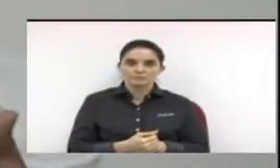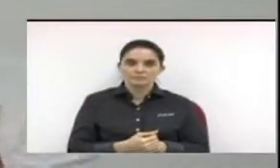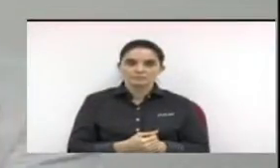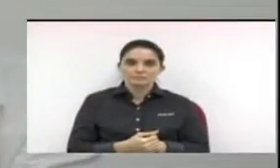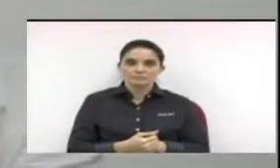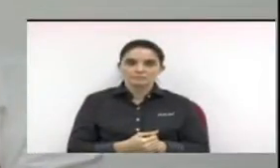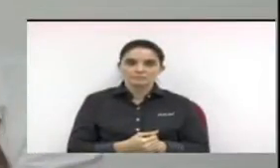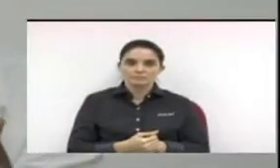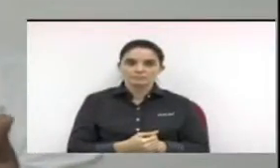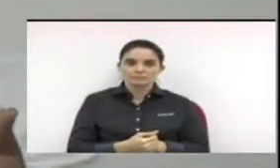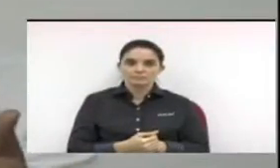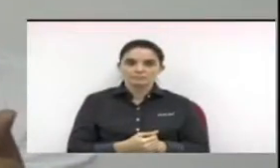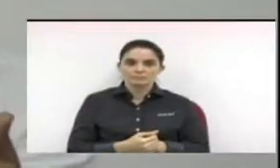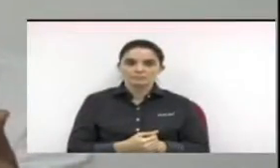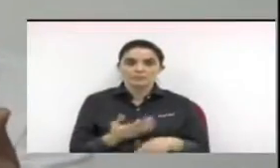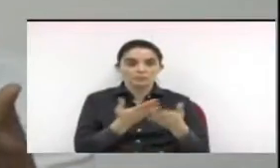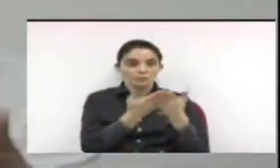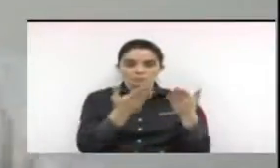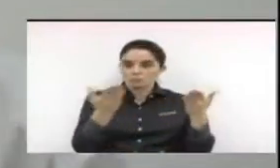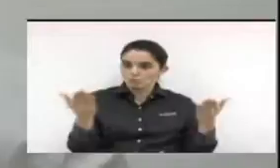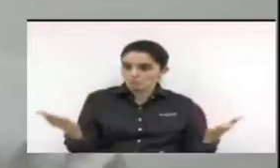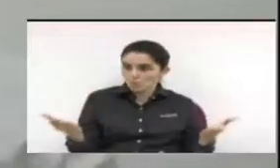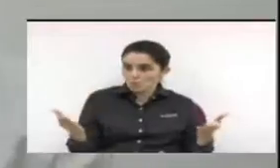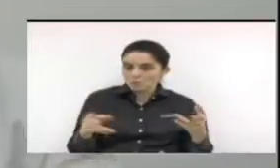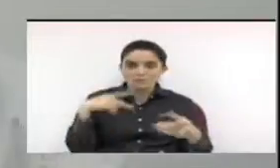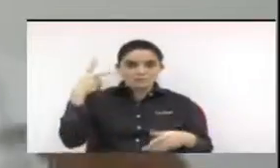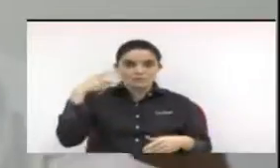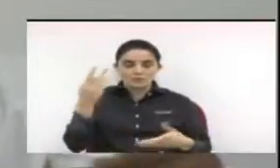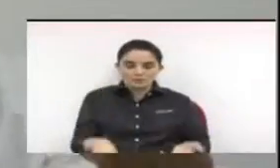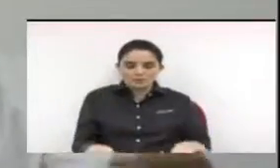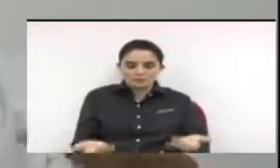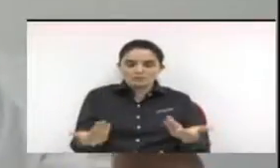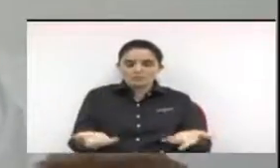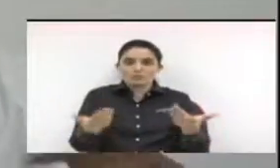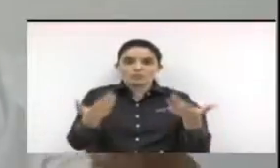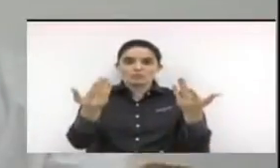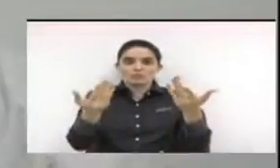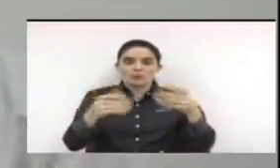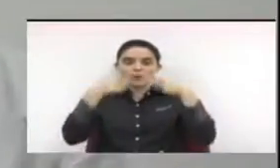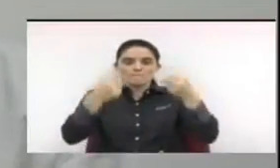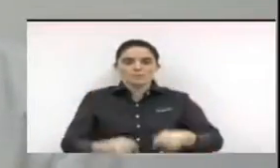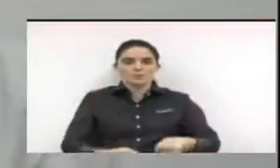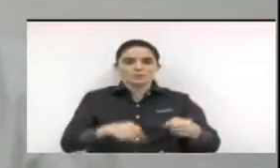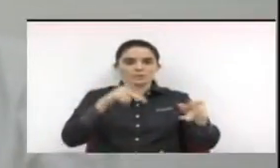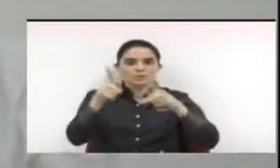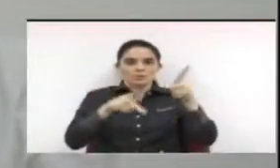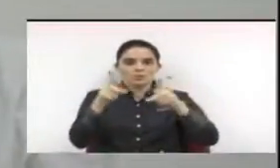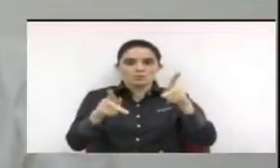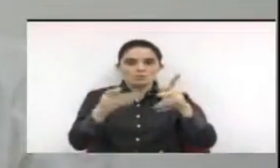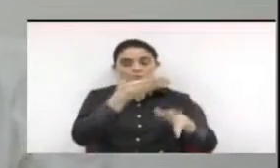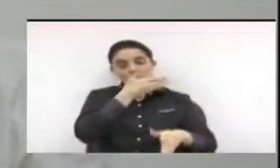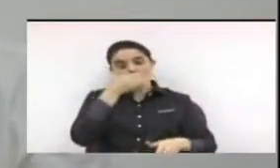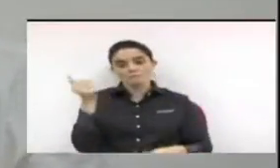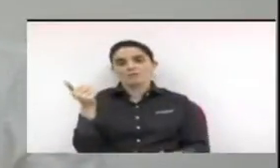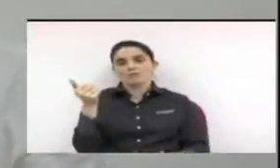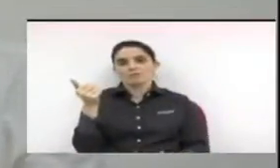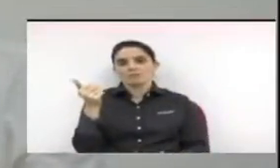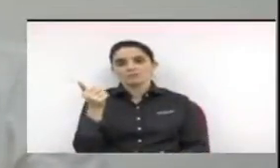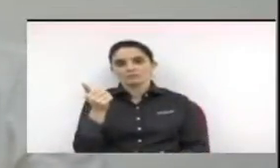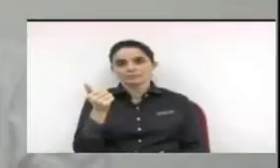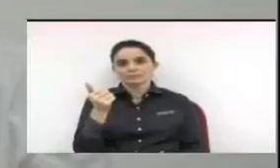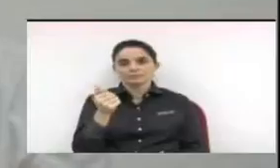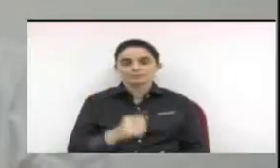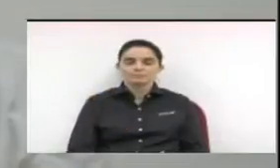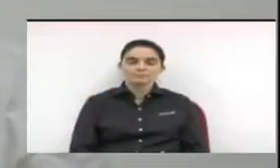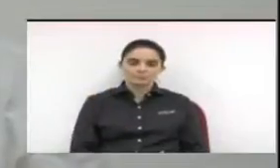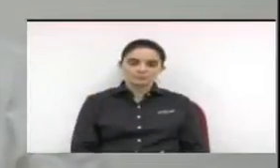puder incentivar a democracia direta, mais autonomia o povo terá, inclusive para indicar